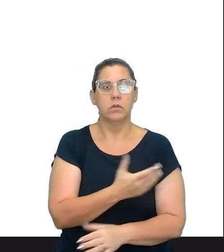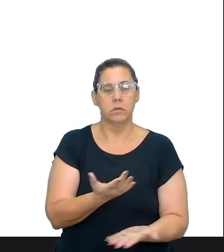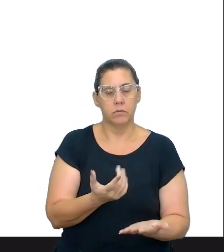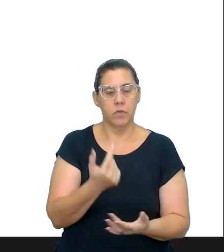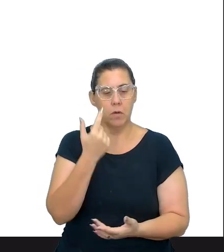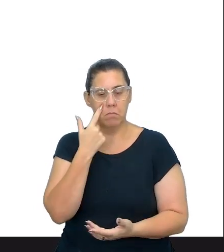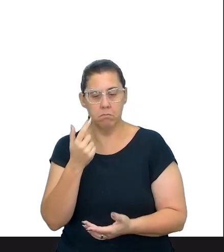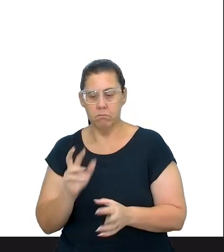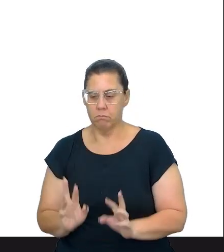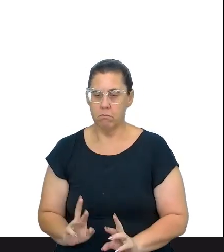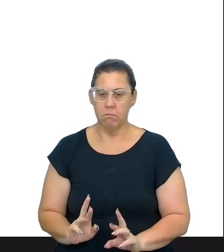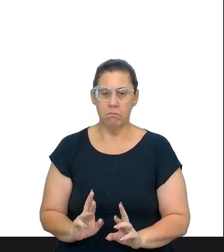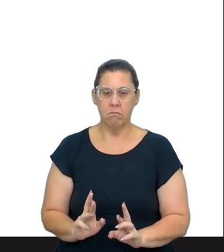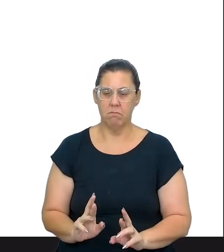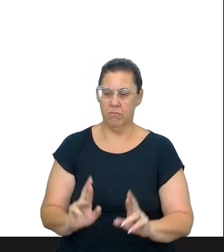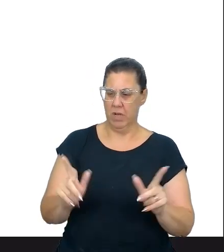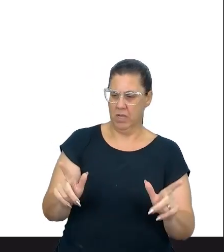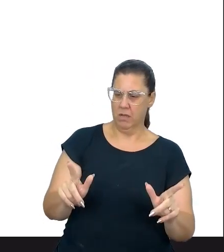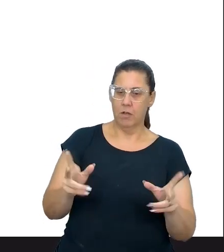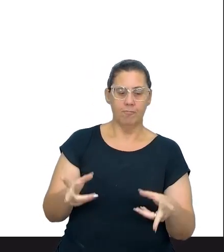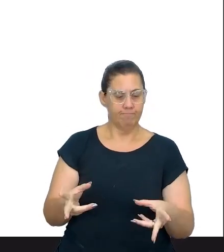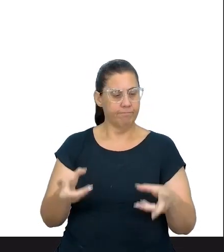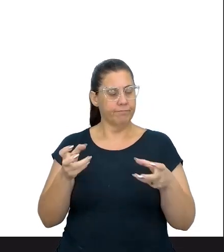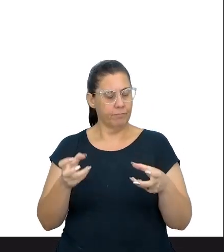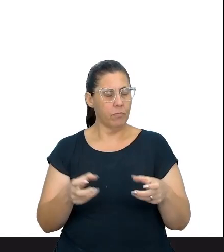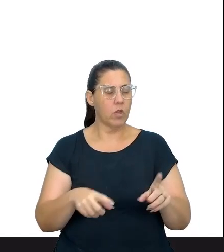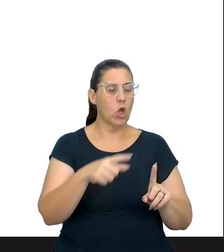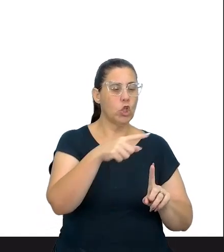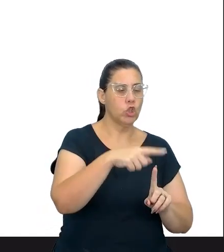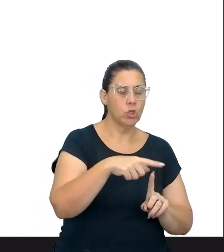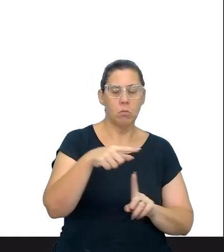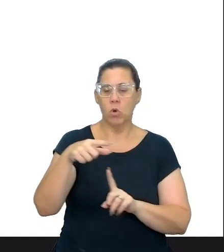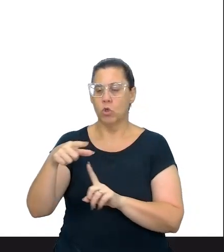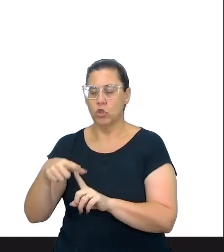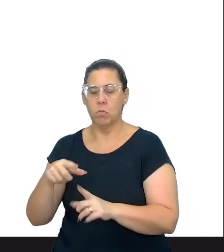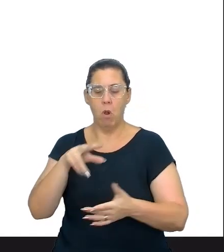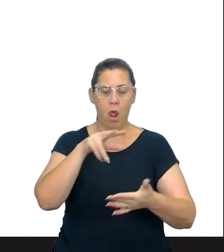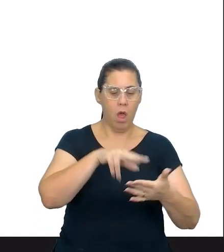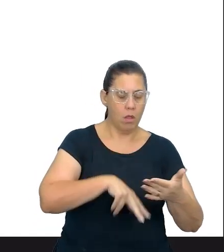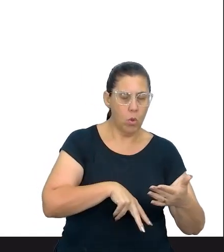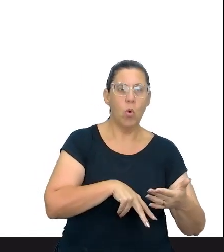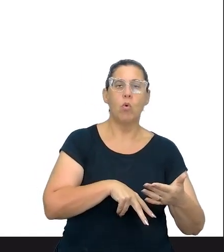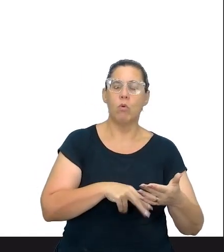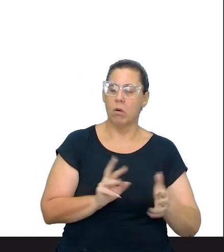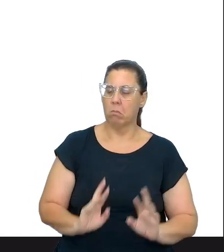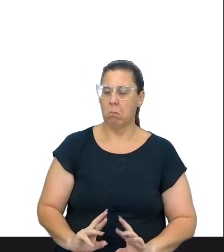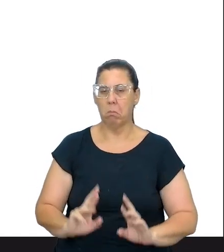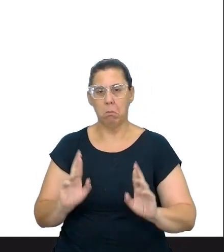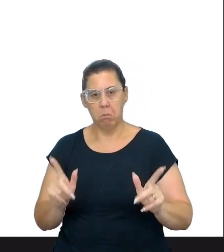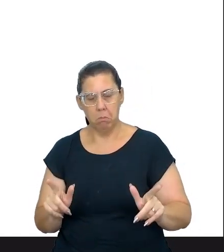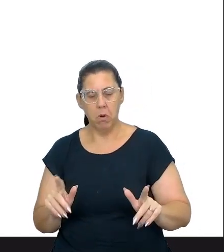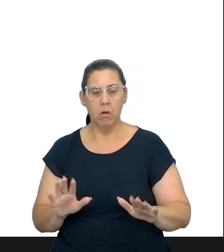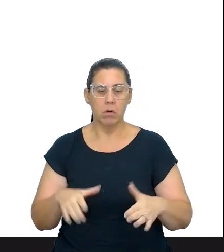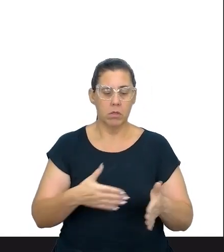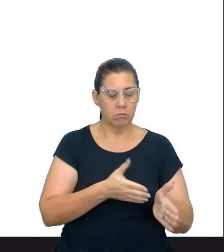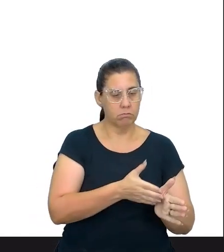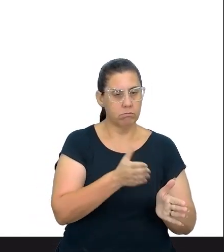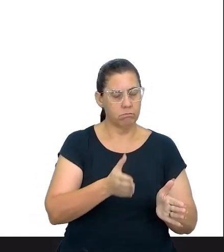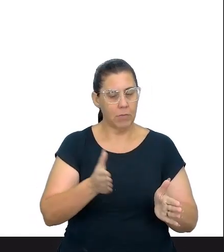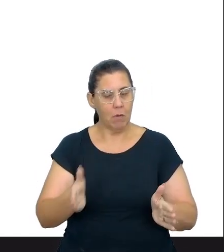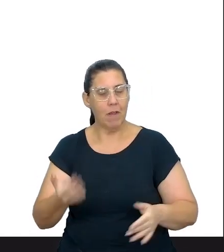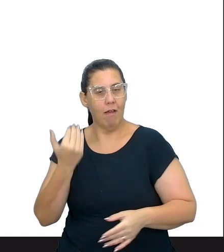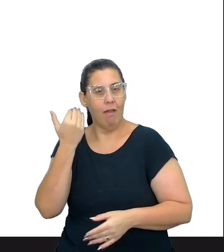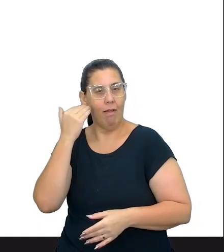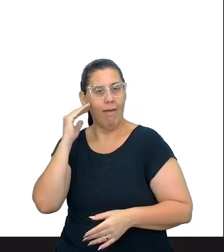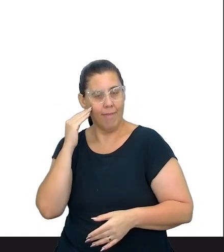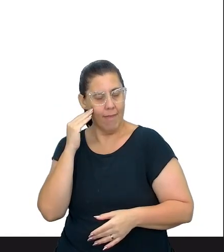diferenciação. Ele vai entender que cada tipo de texto exige um tipo de leitor, né? Ou seja, ele passa a ter familiaridade